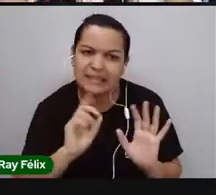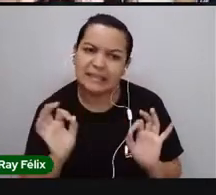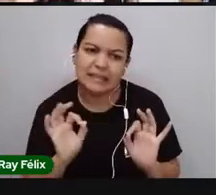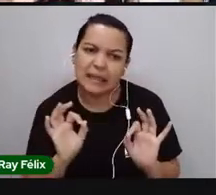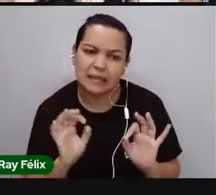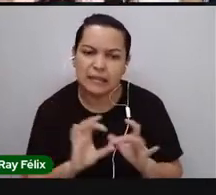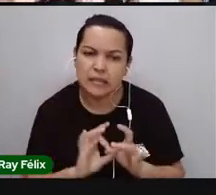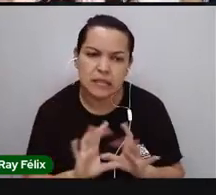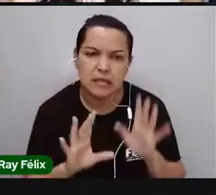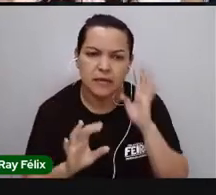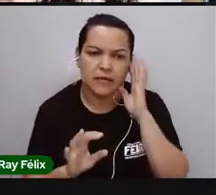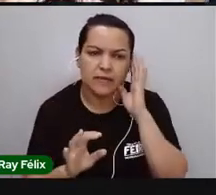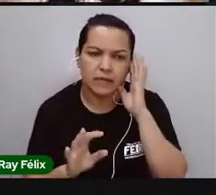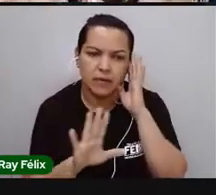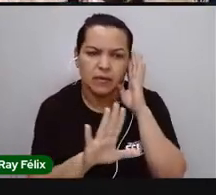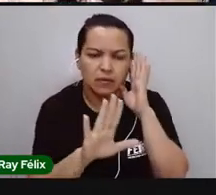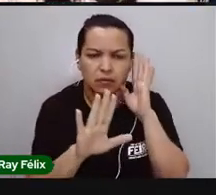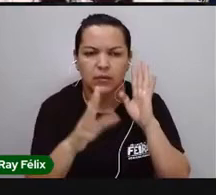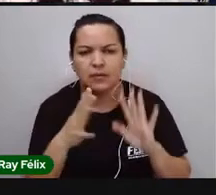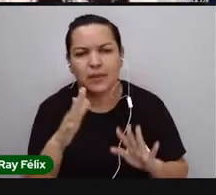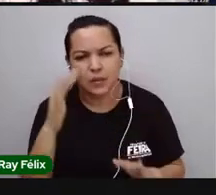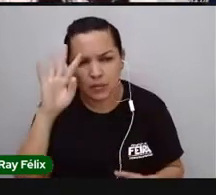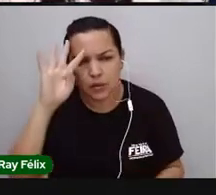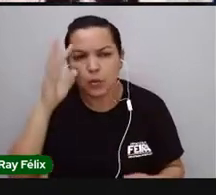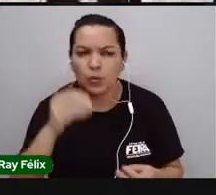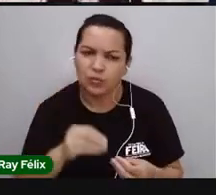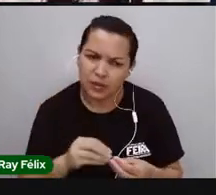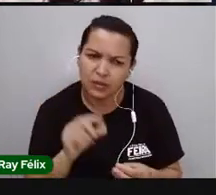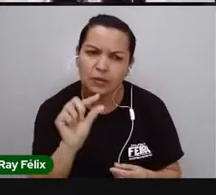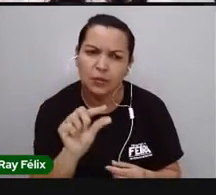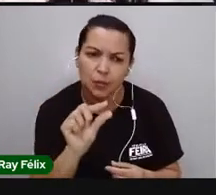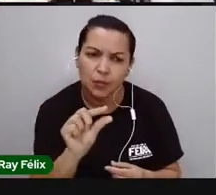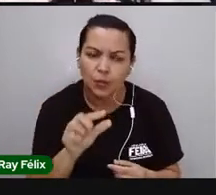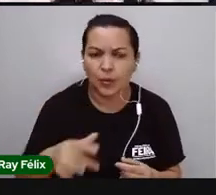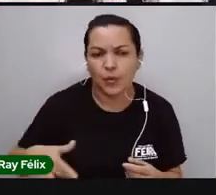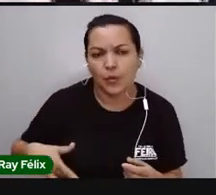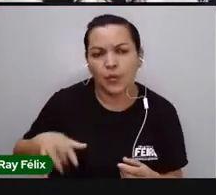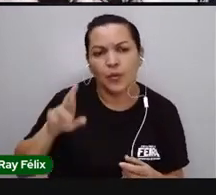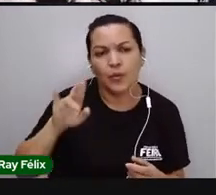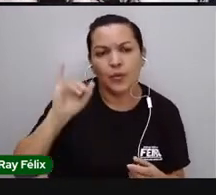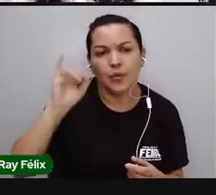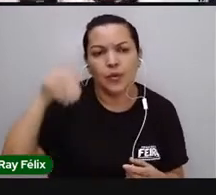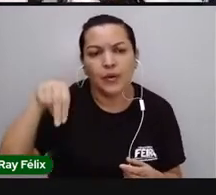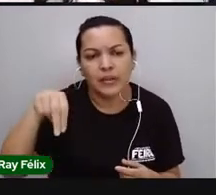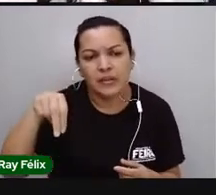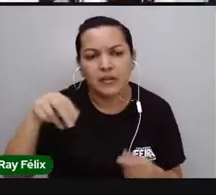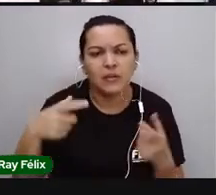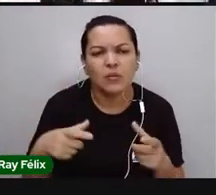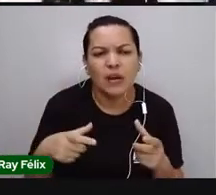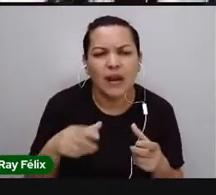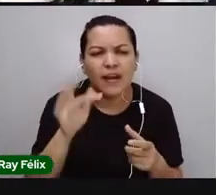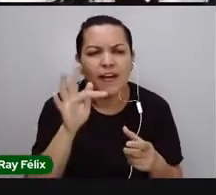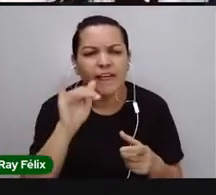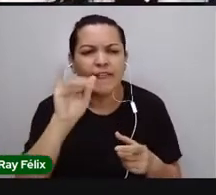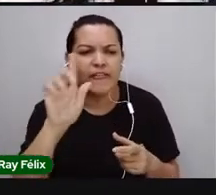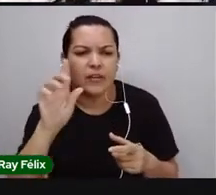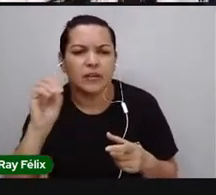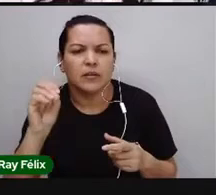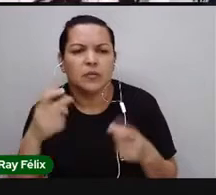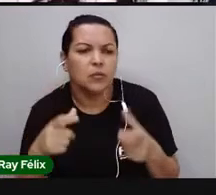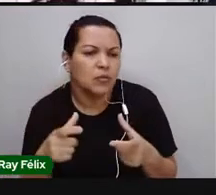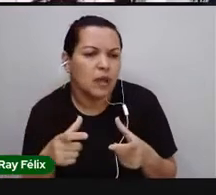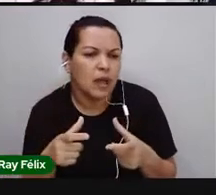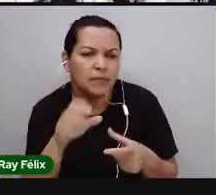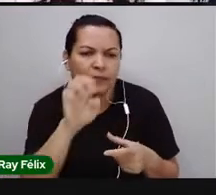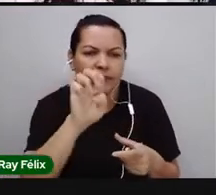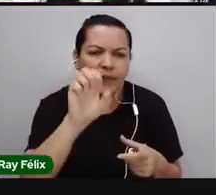Mas a gente tem que ter uma noção, né? De onde é que tá o meu rim. De onde é que tá o meu fígado. De onde é que tá o meu estômago.